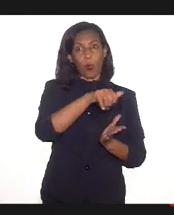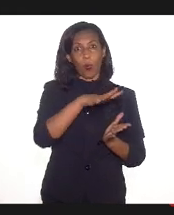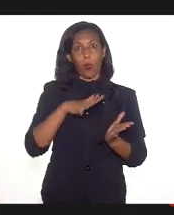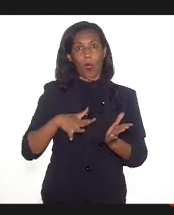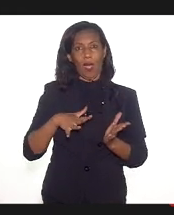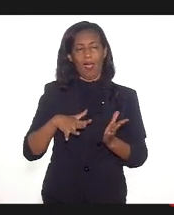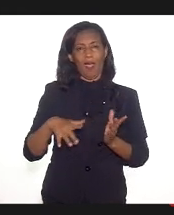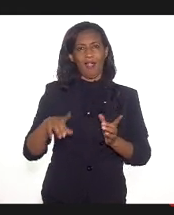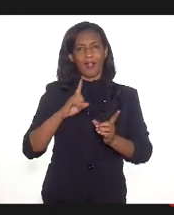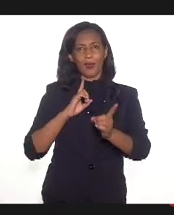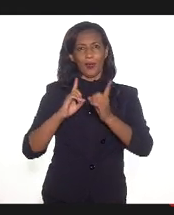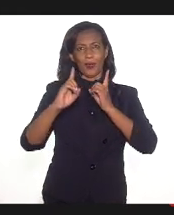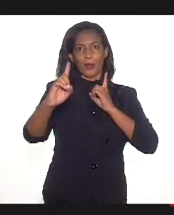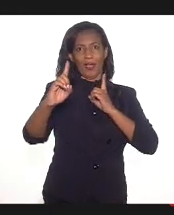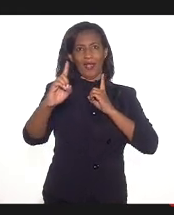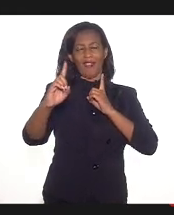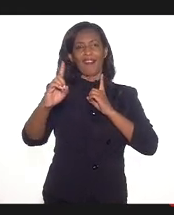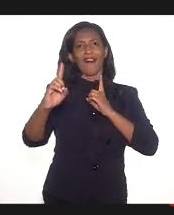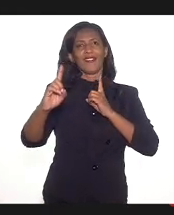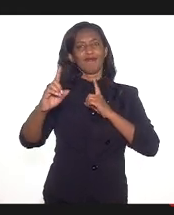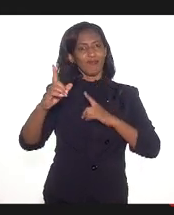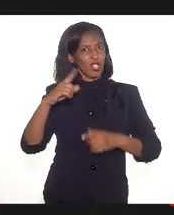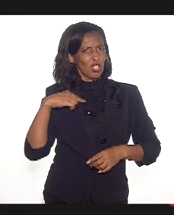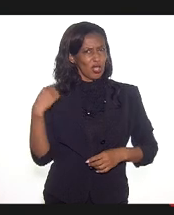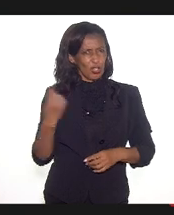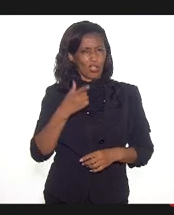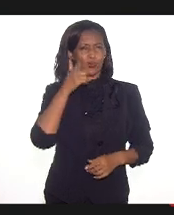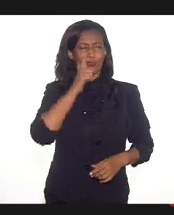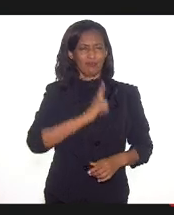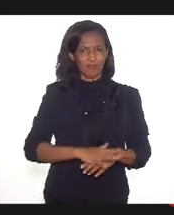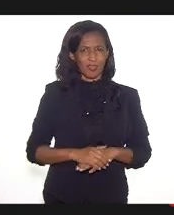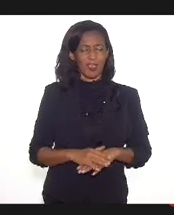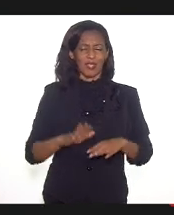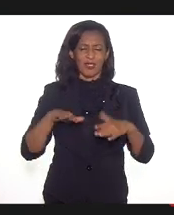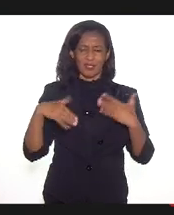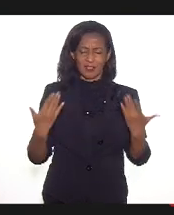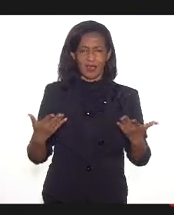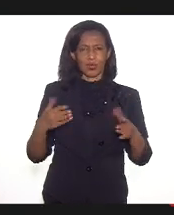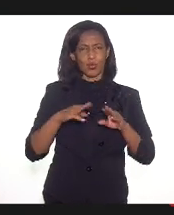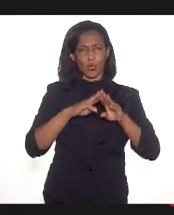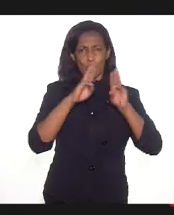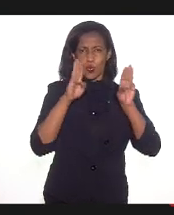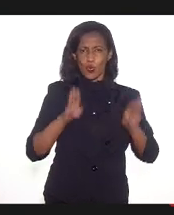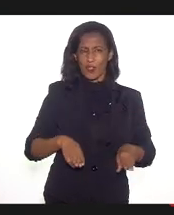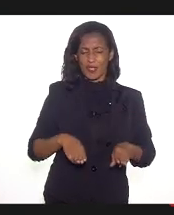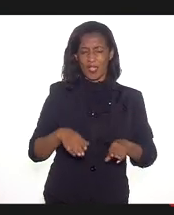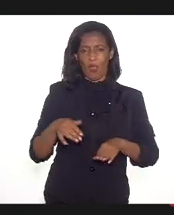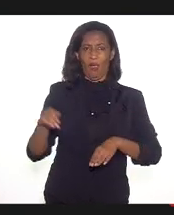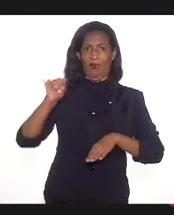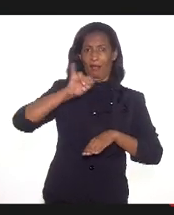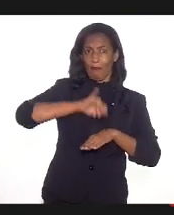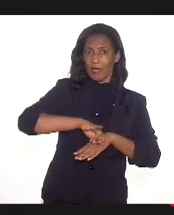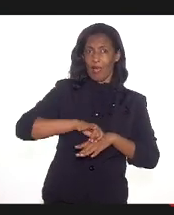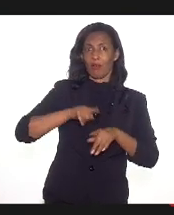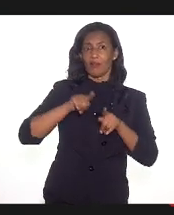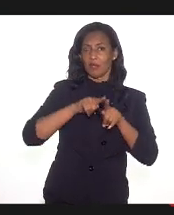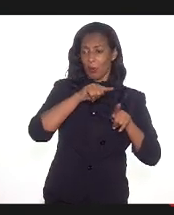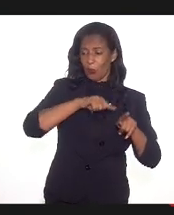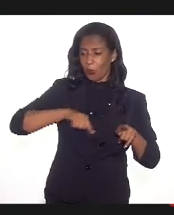e nós nos superamos. Tanto os museus da capital como os museus do interior, todos